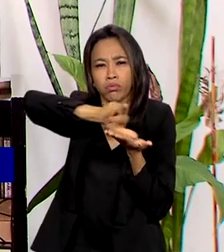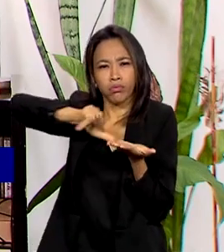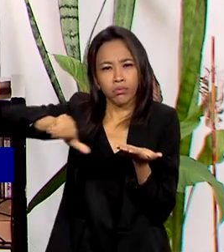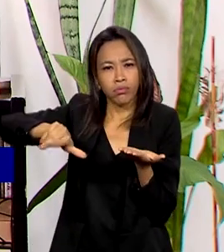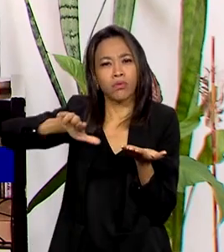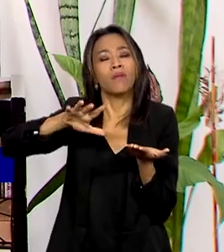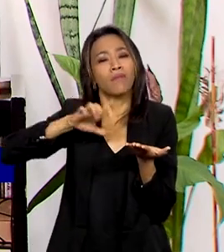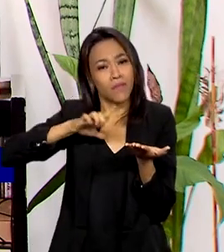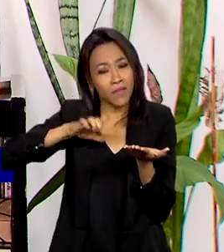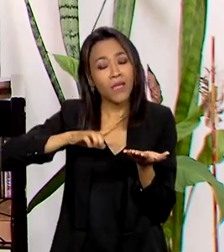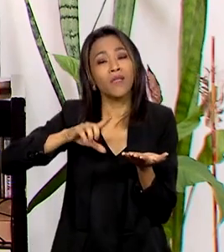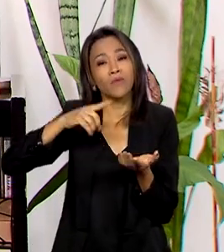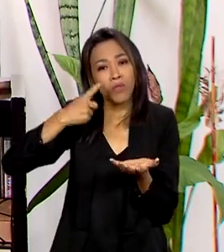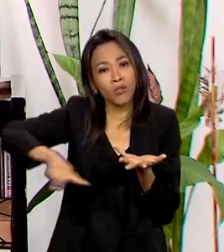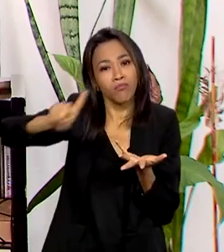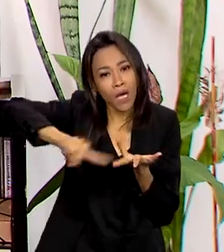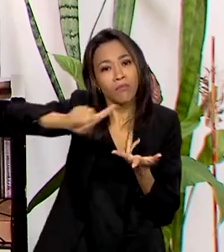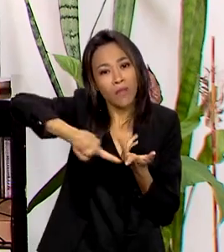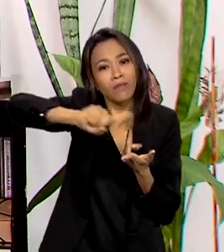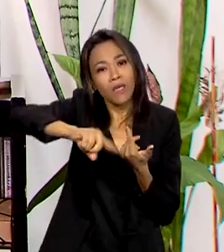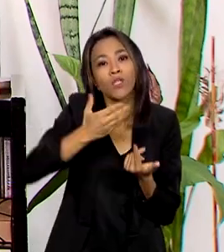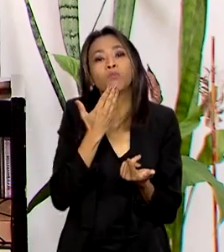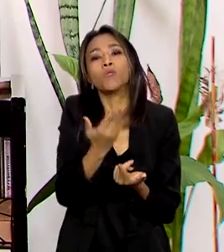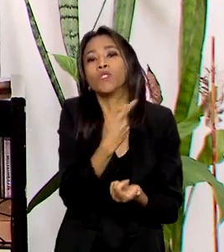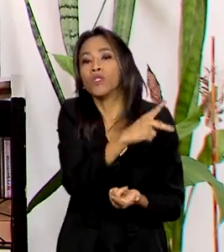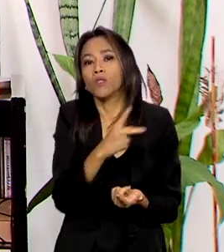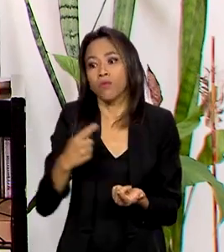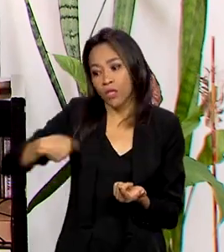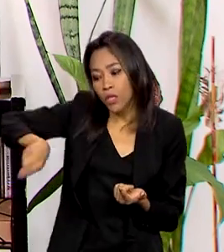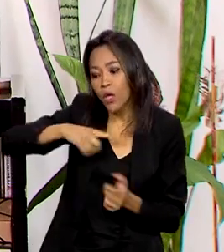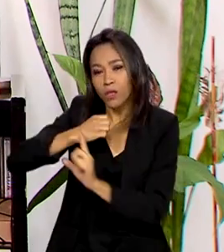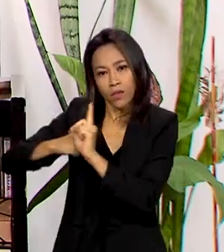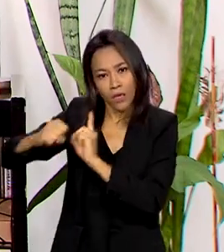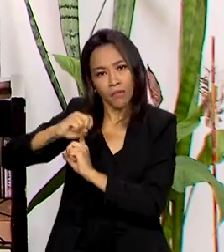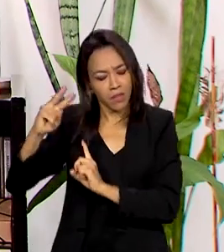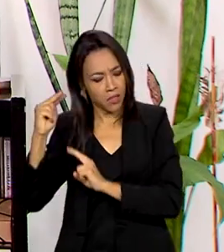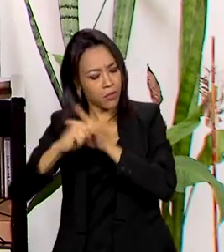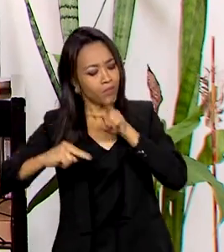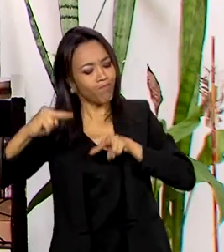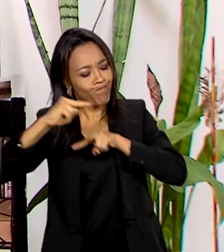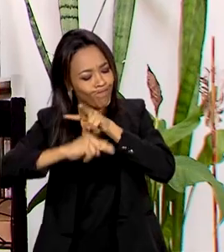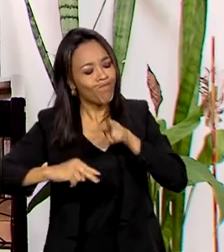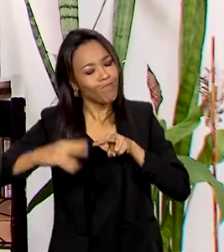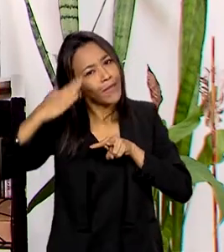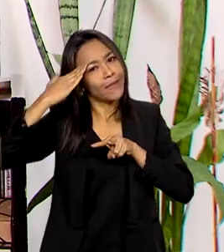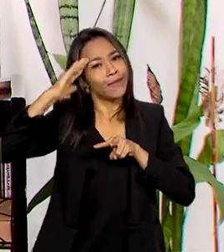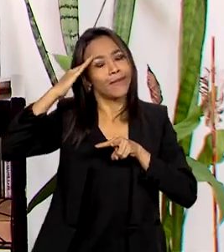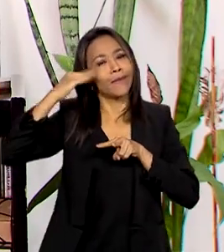Mas tem suas demandas também que a sociedade precisa compreender para poder respeitar e defender.